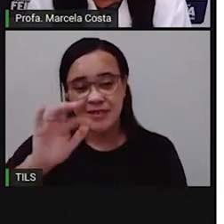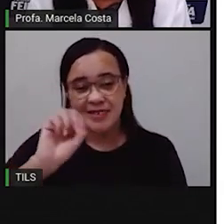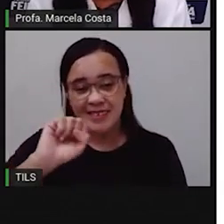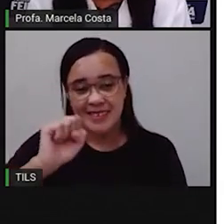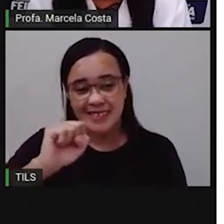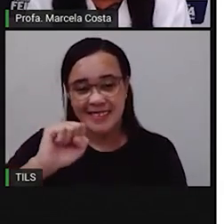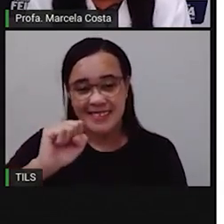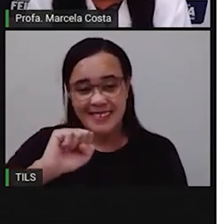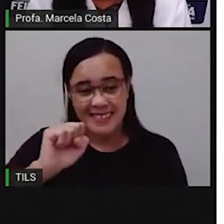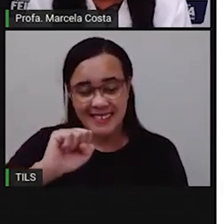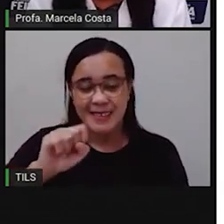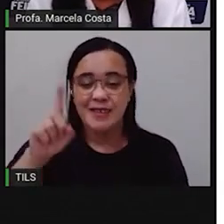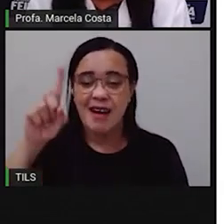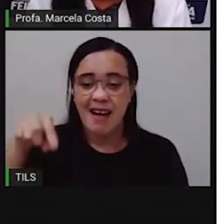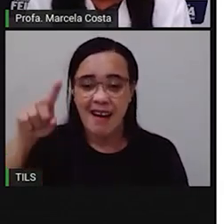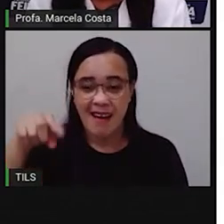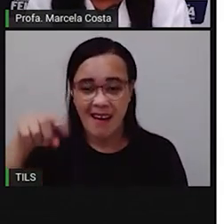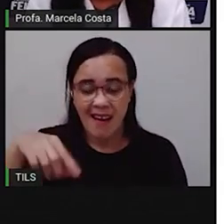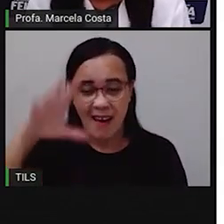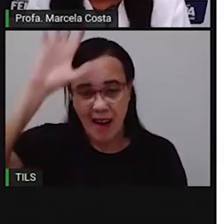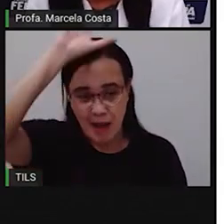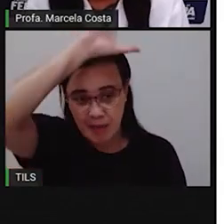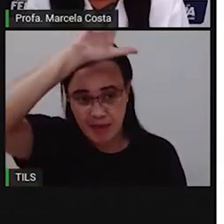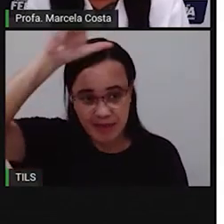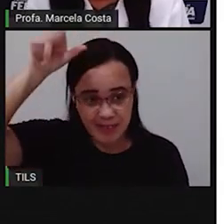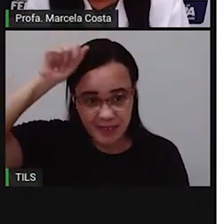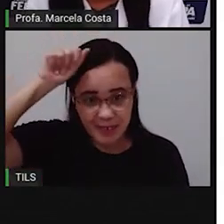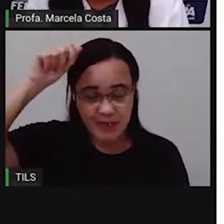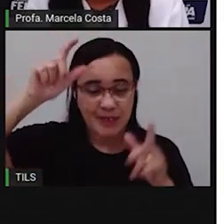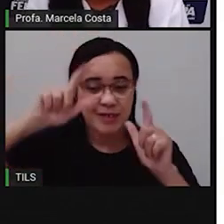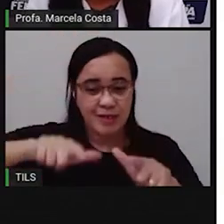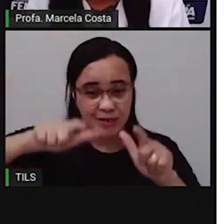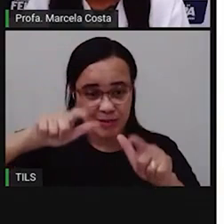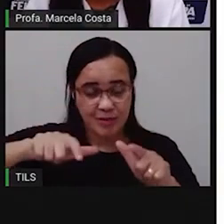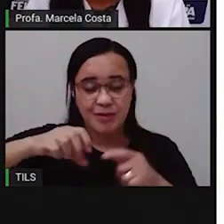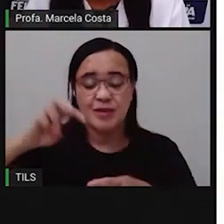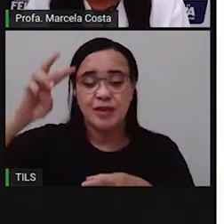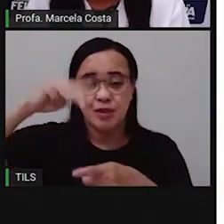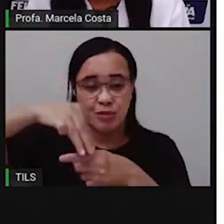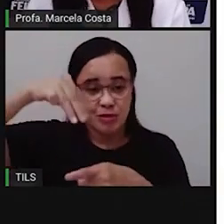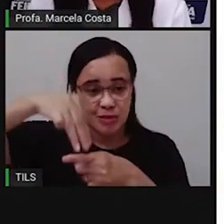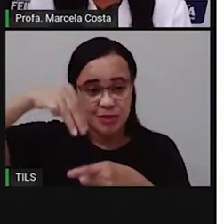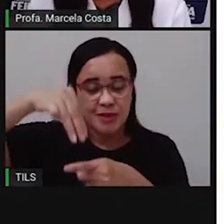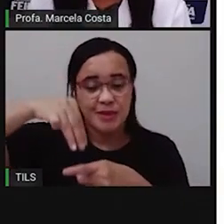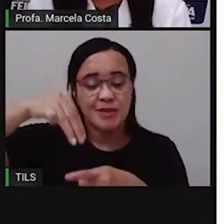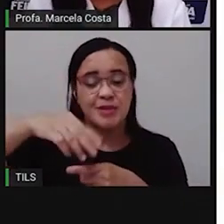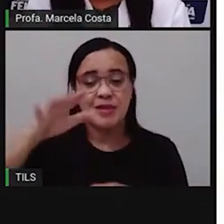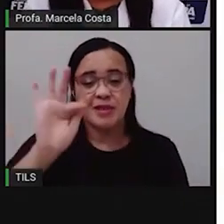É aí a prefeitura, imagem da prefeitura municipal de Feira de Santana, não isso?